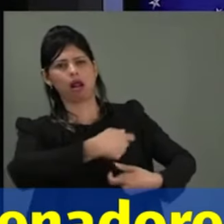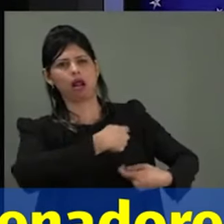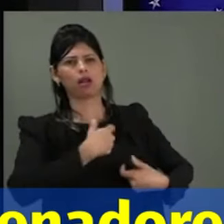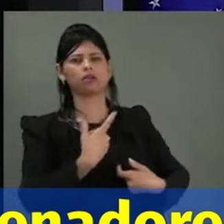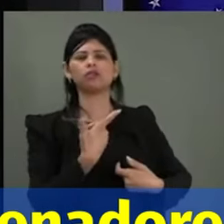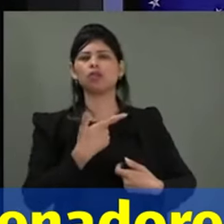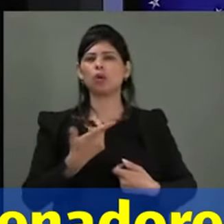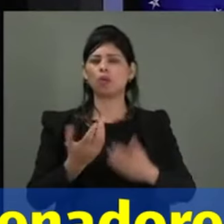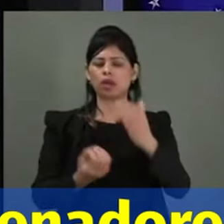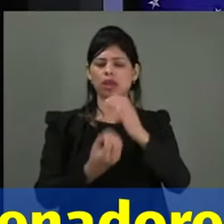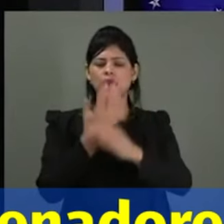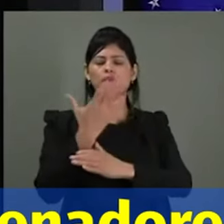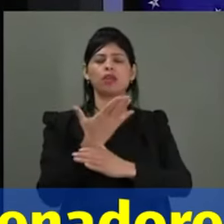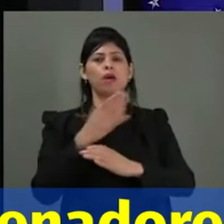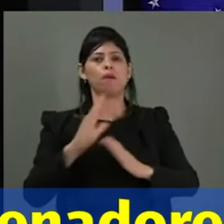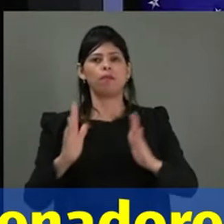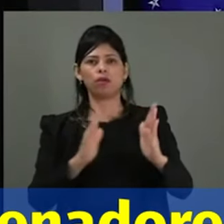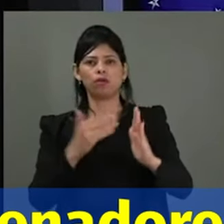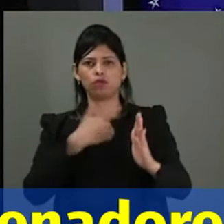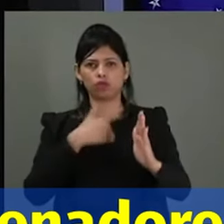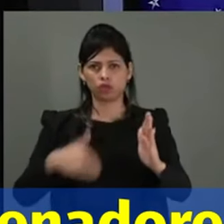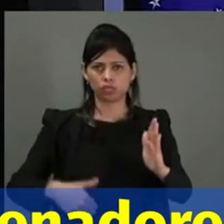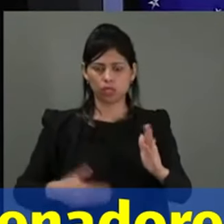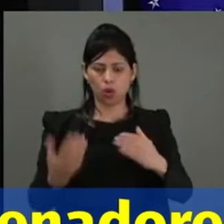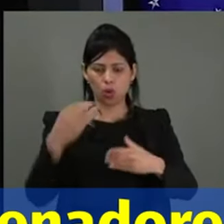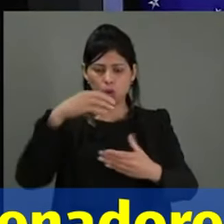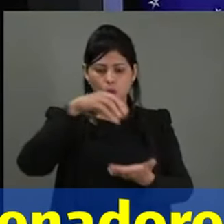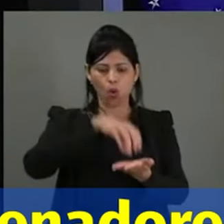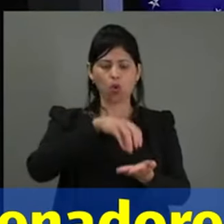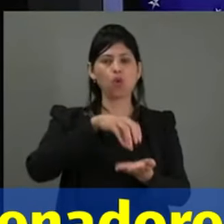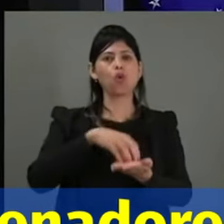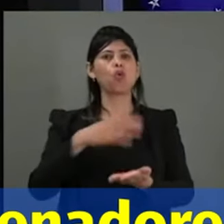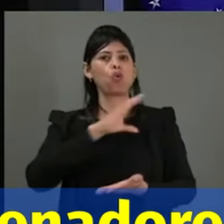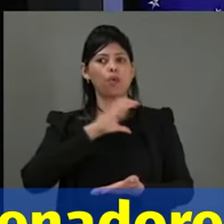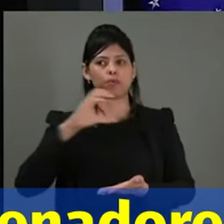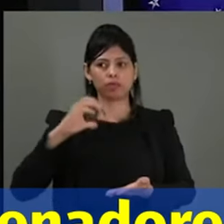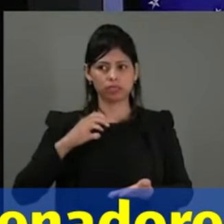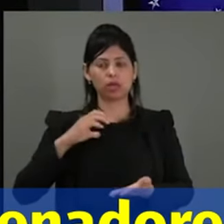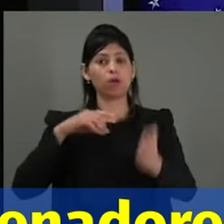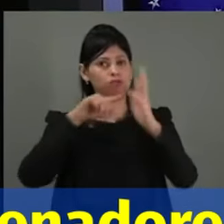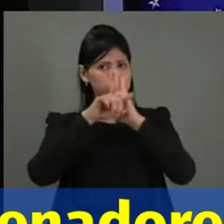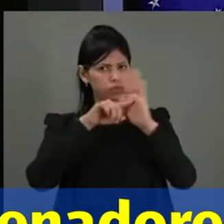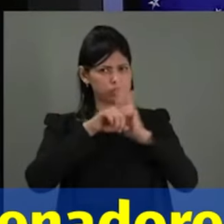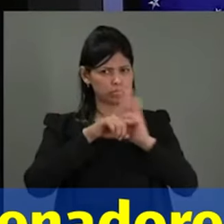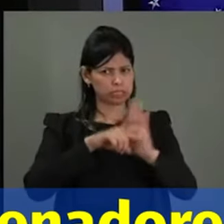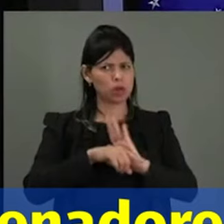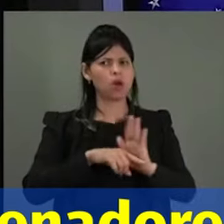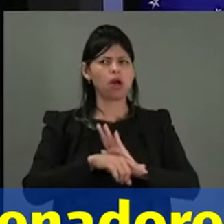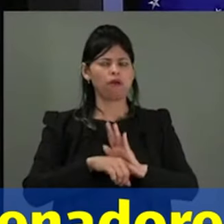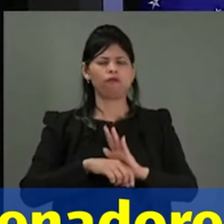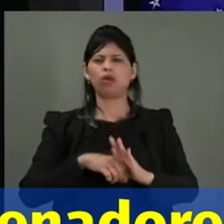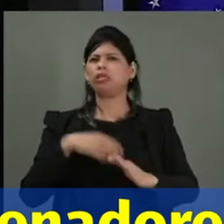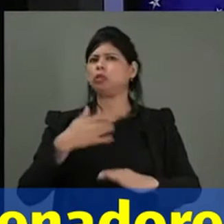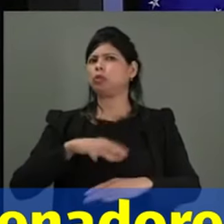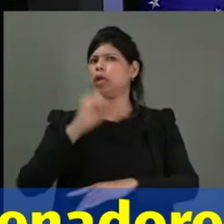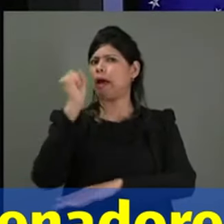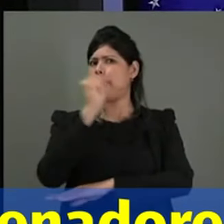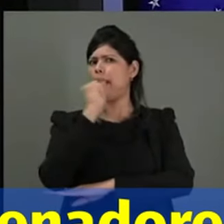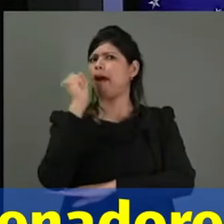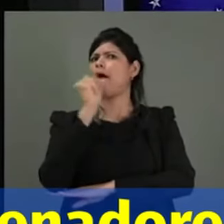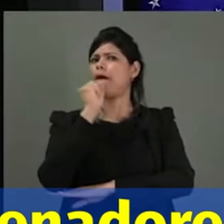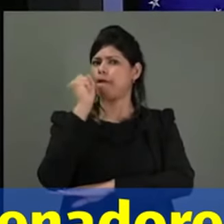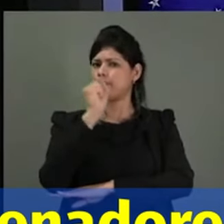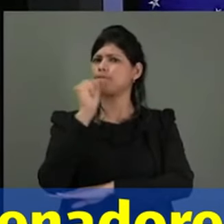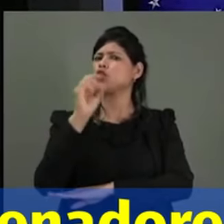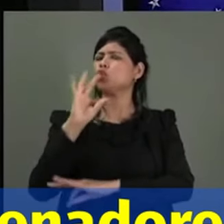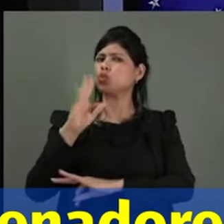dentro de uma comissão parlamentar de inquérito. Foram gravíssimos os indícios de omissão deliberada